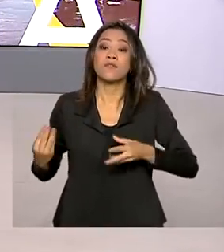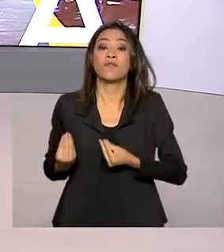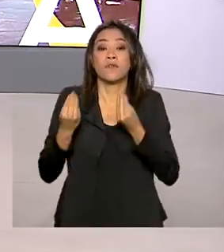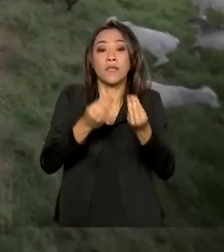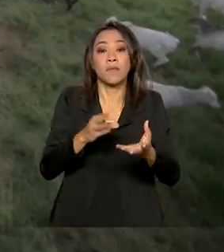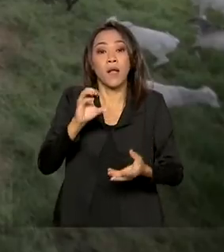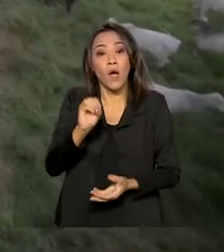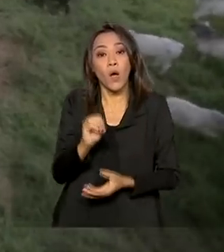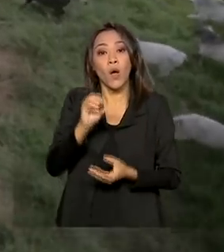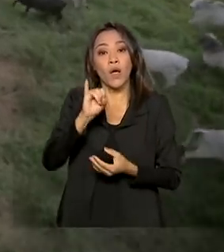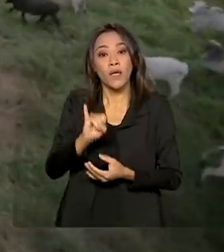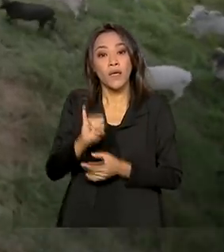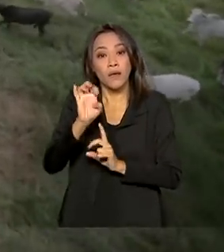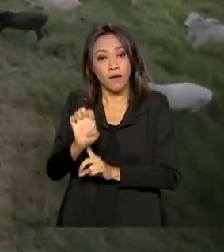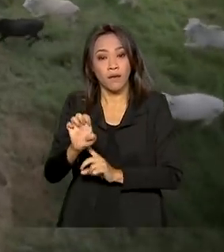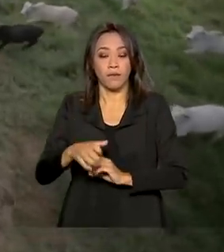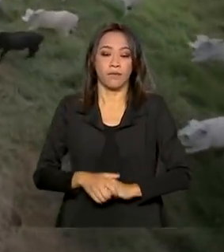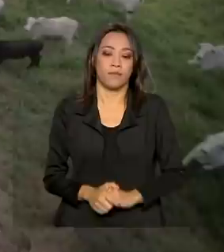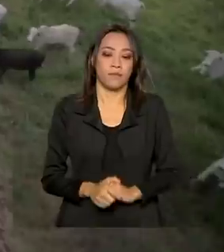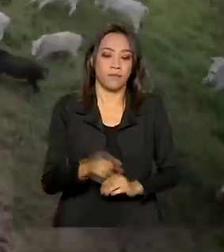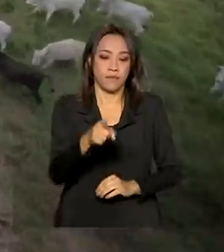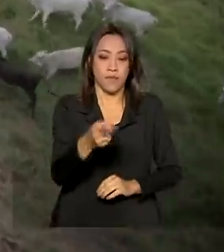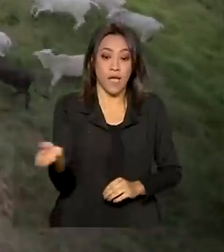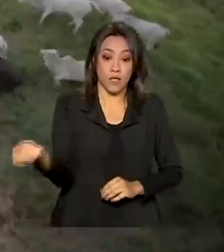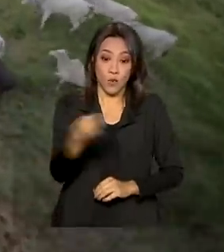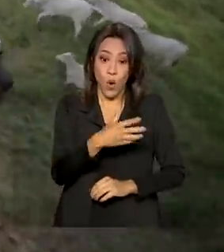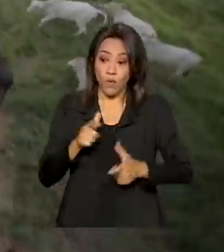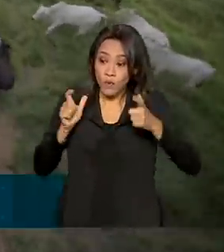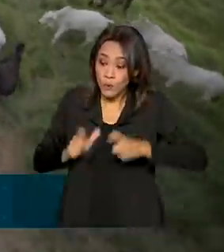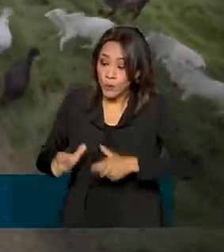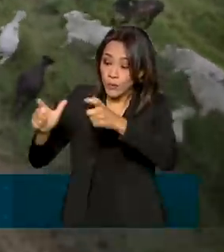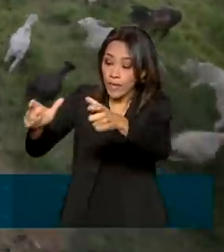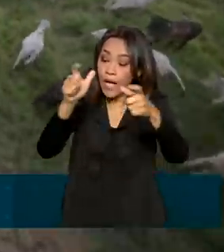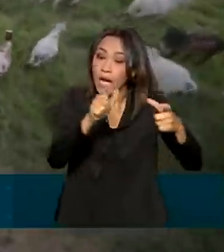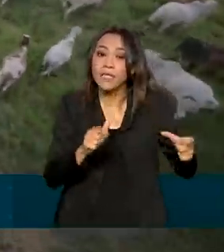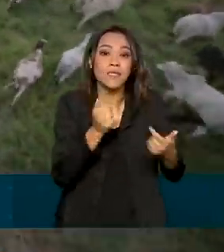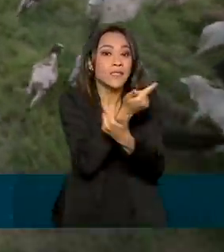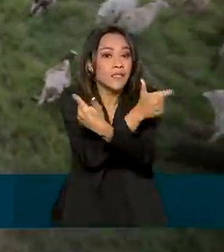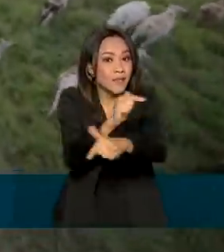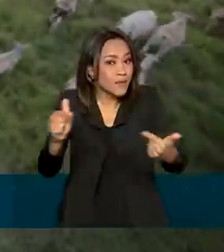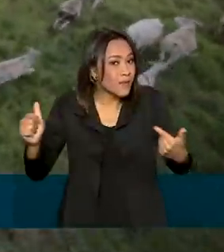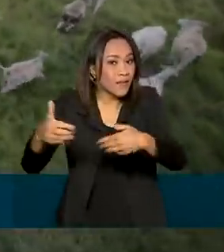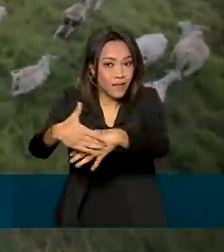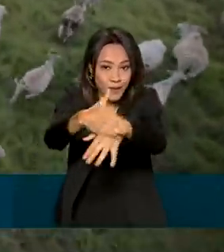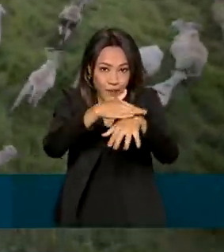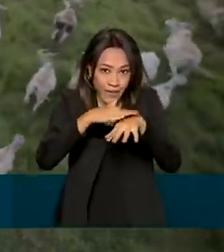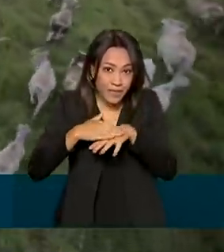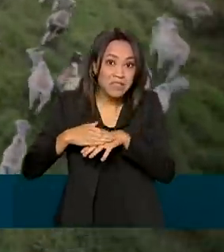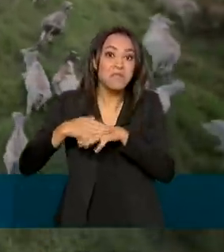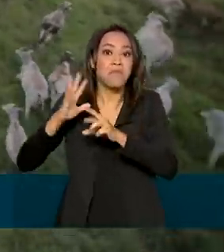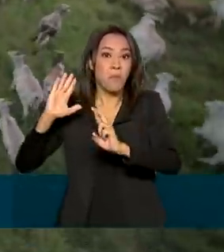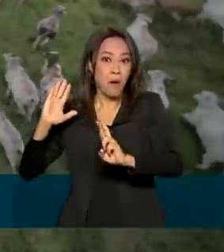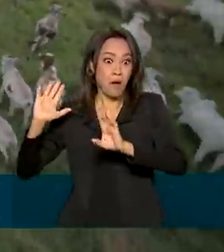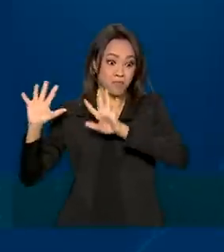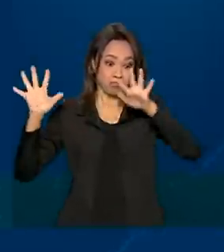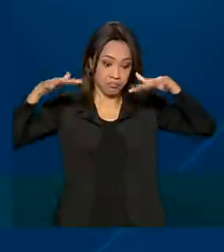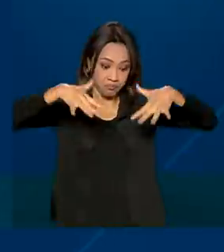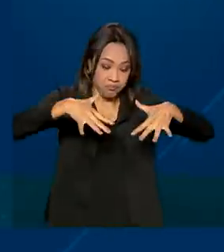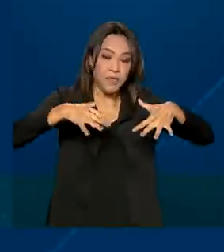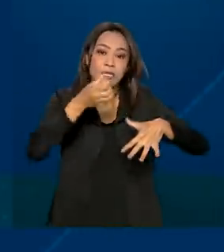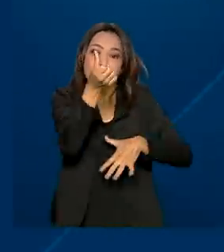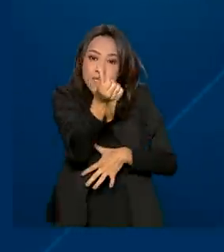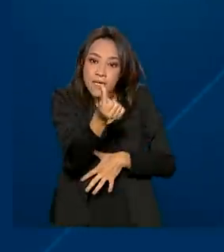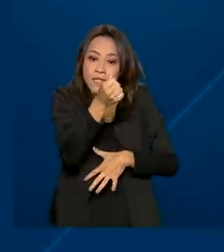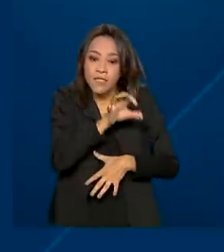a OIE. As novas zonas livres de febre aftosa foram reconhecidas em seis estados.